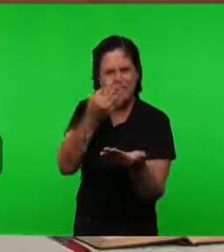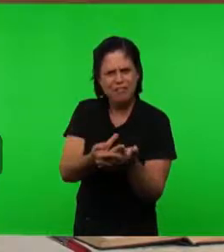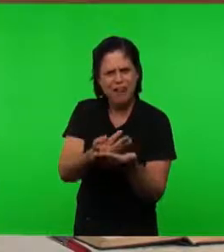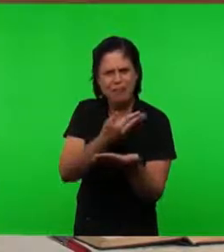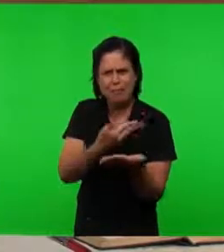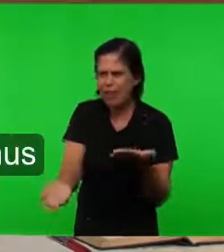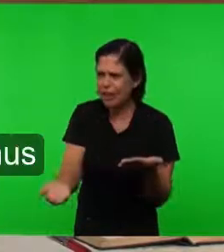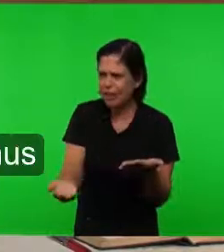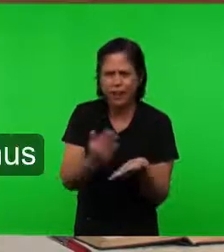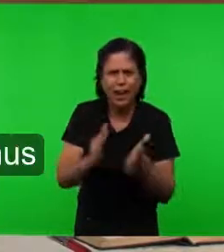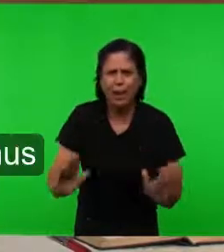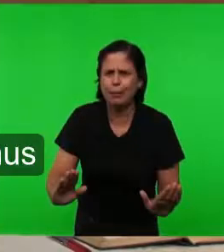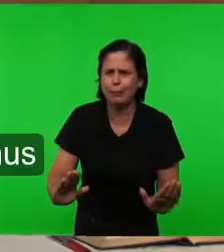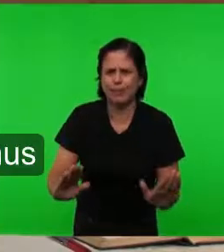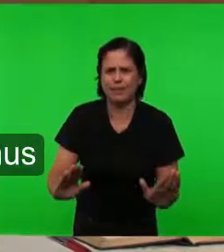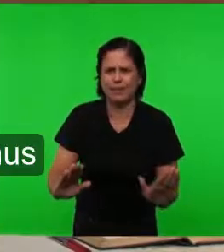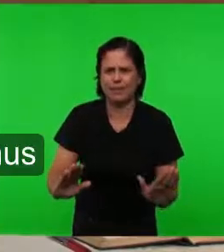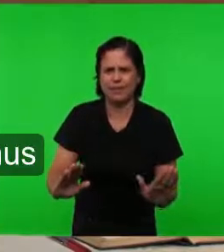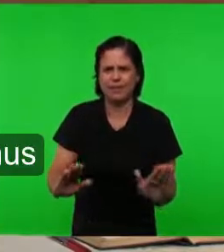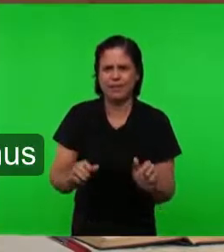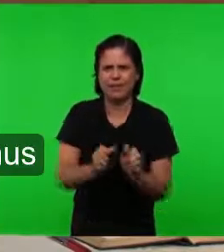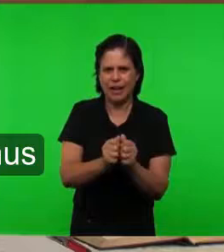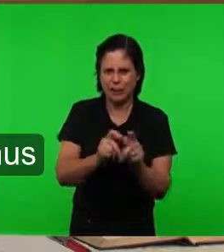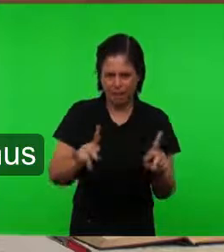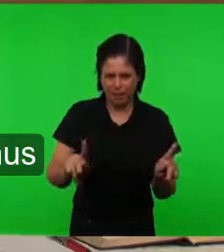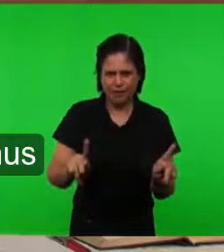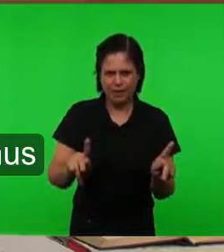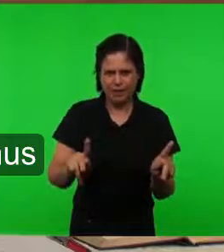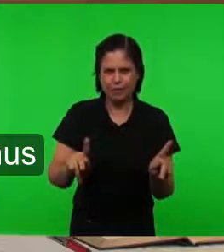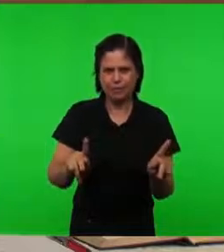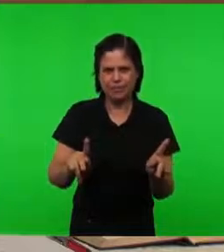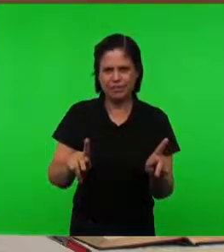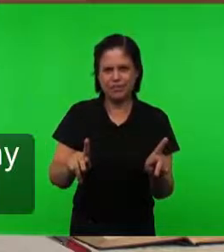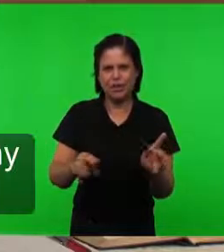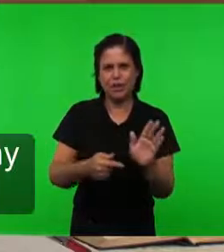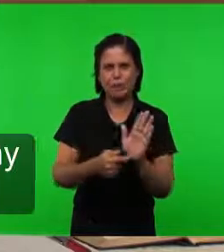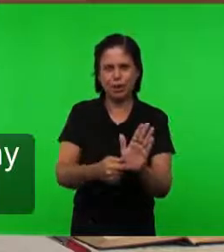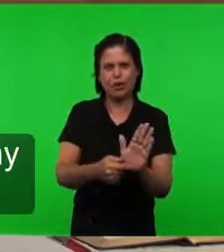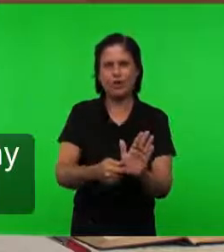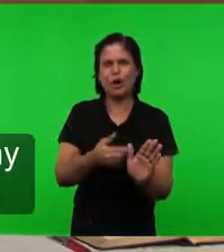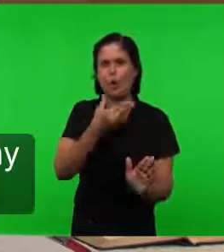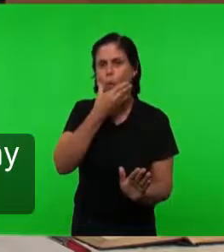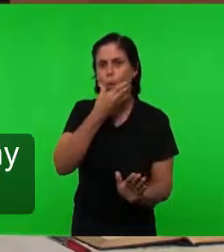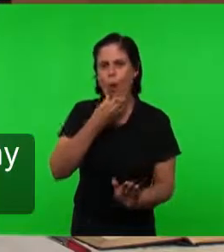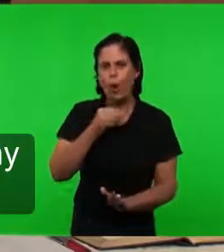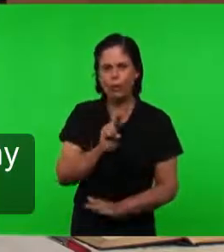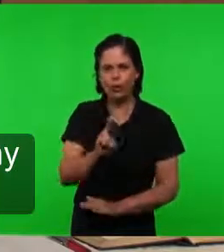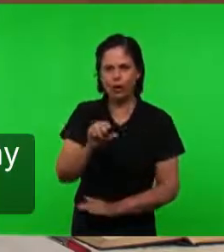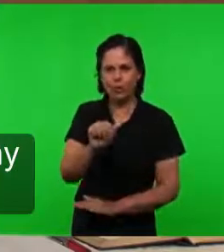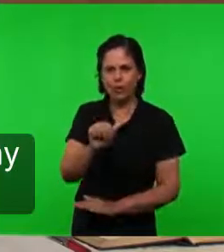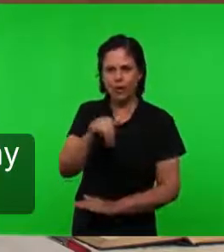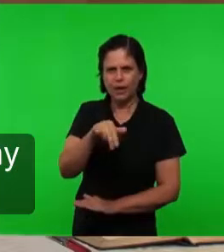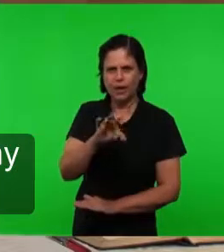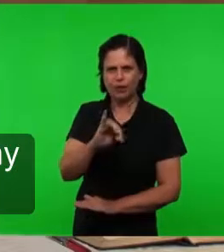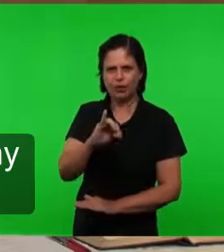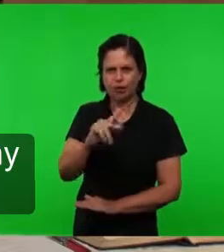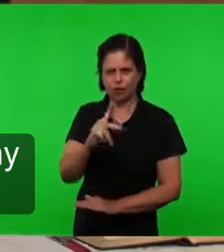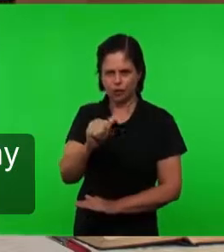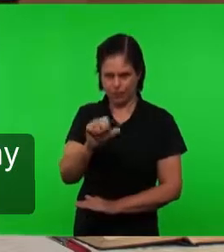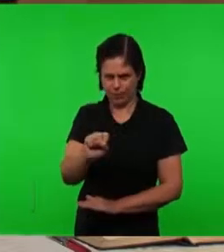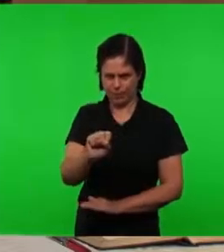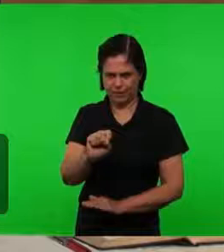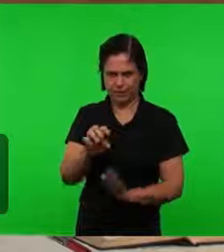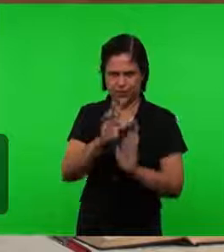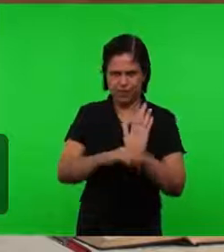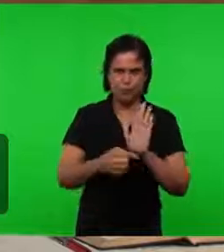Apocalipse Quando Na morte De Antipas Então o texto diz assim E retens o meu nome E não negaste